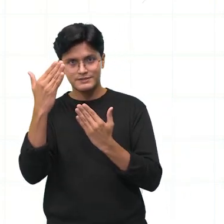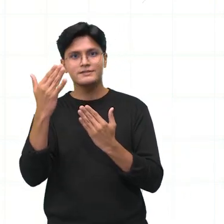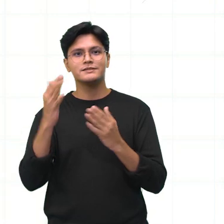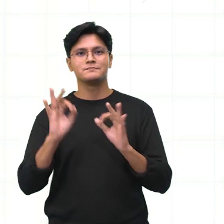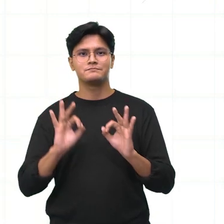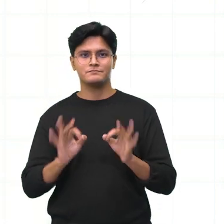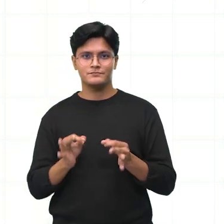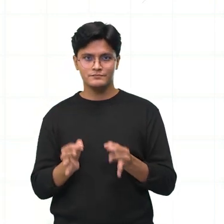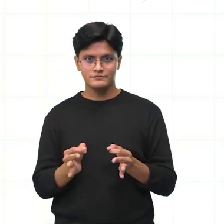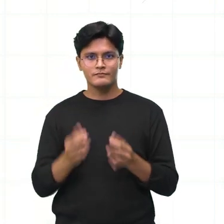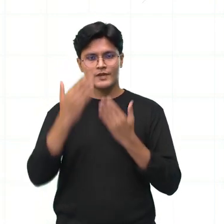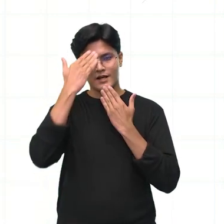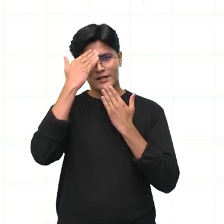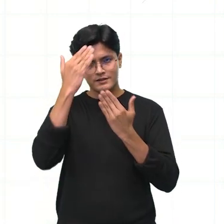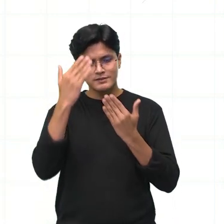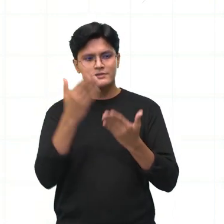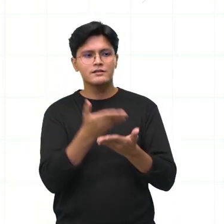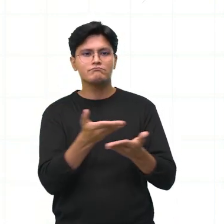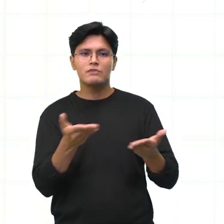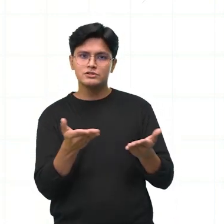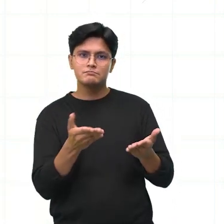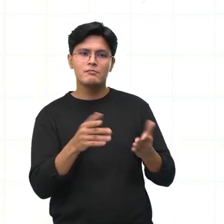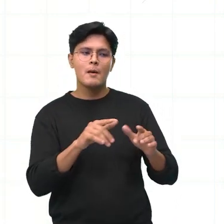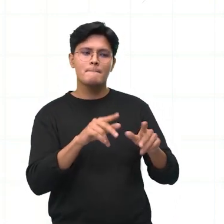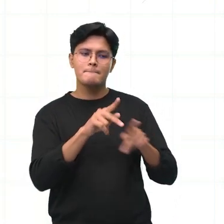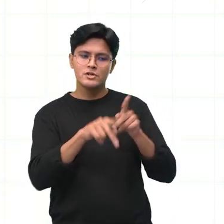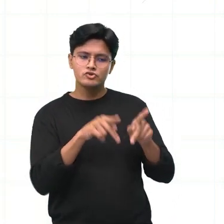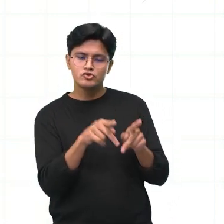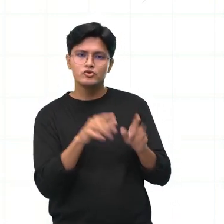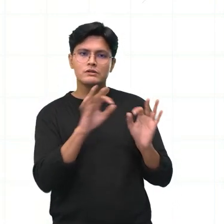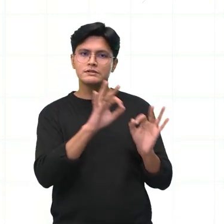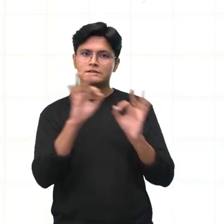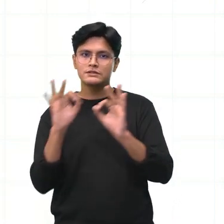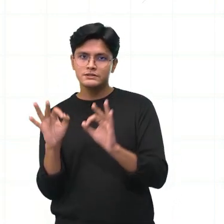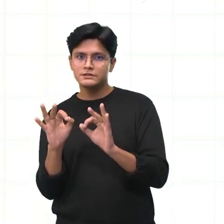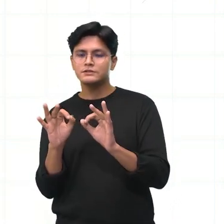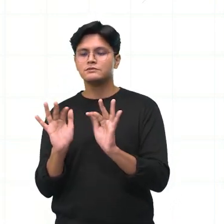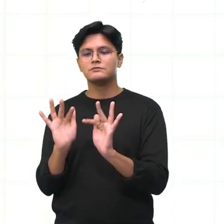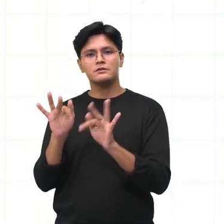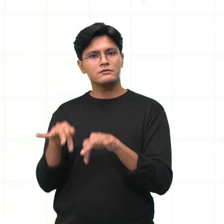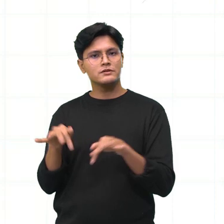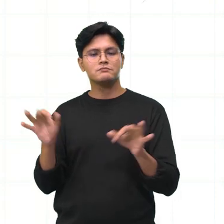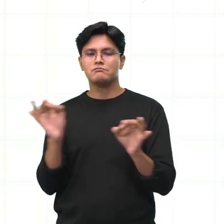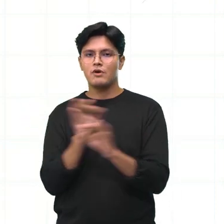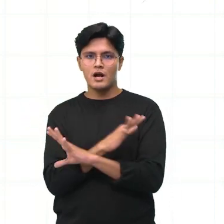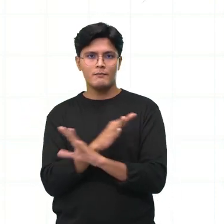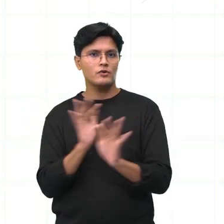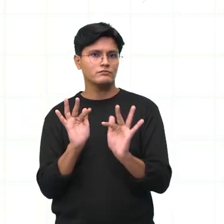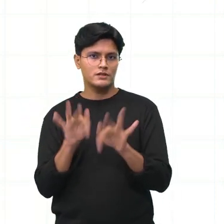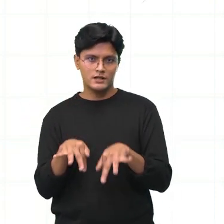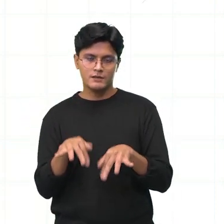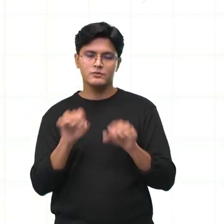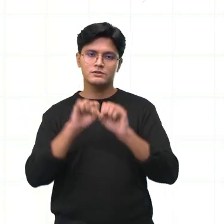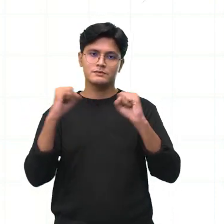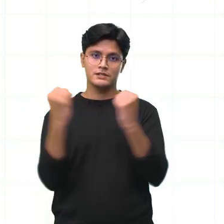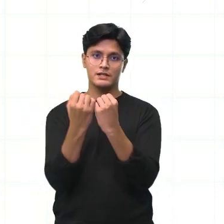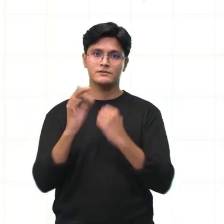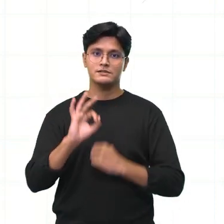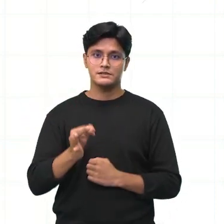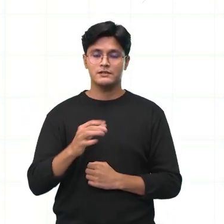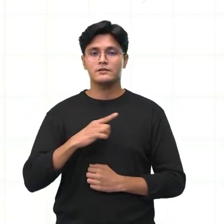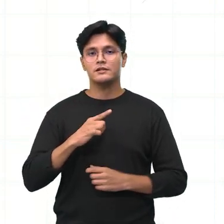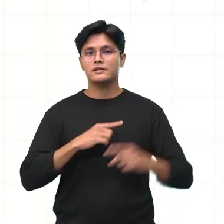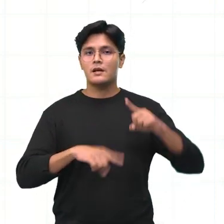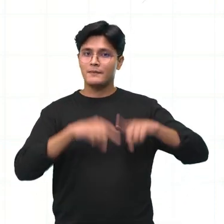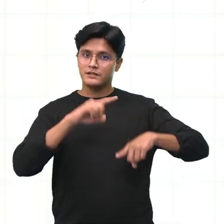agradecer ali para quem está prestigiando, encerra, pronto, acabou o seminário. E aí, nós temos um recurso de